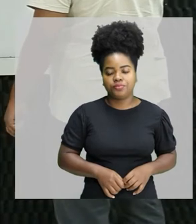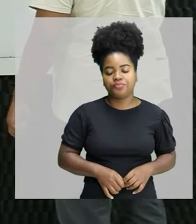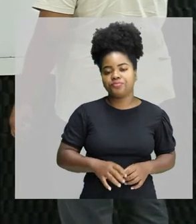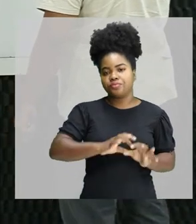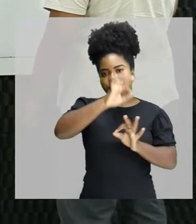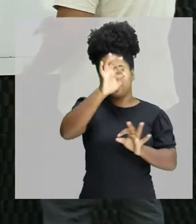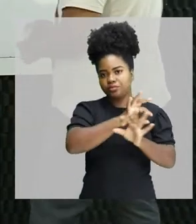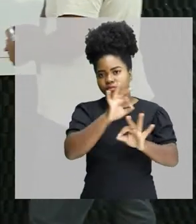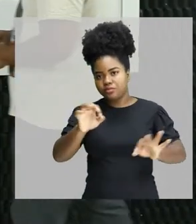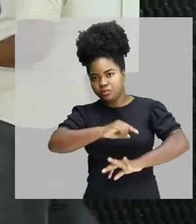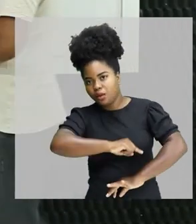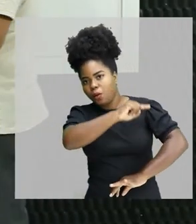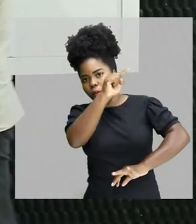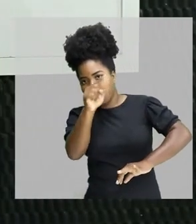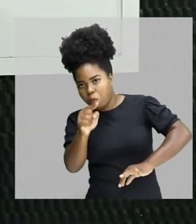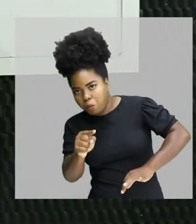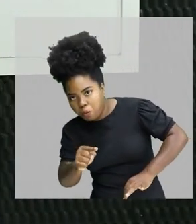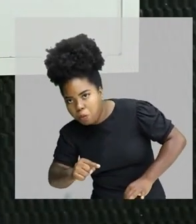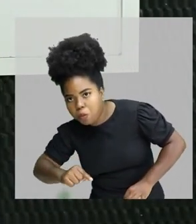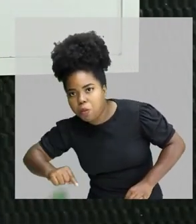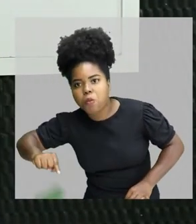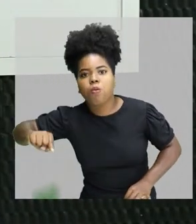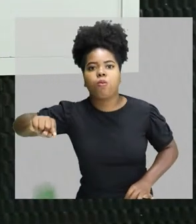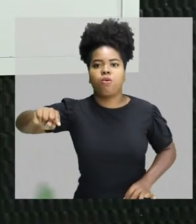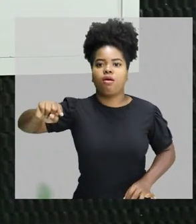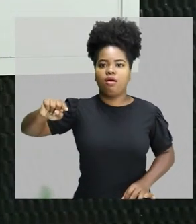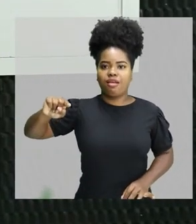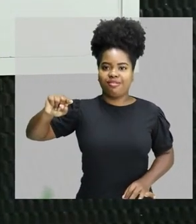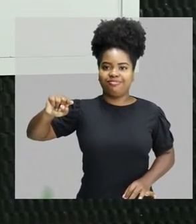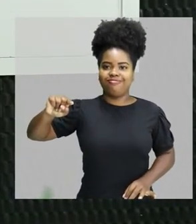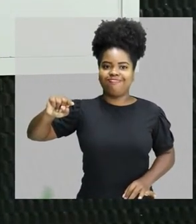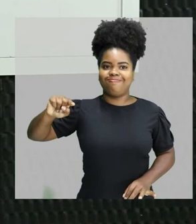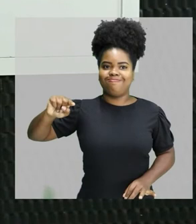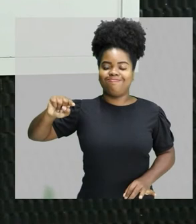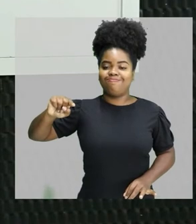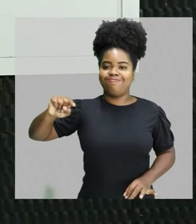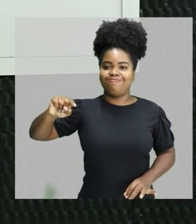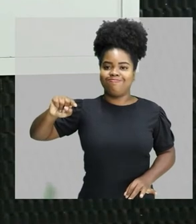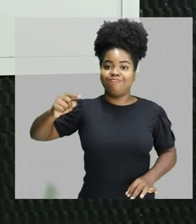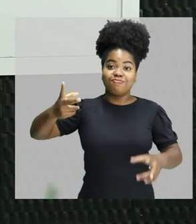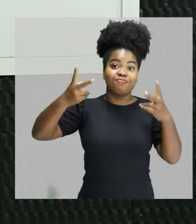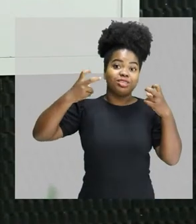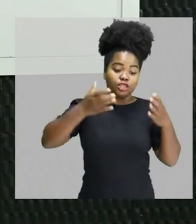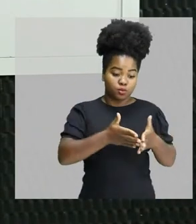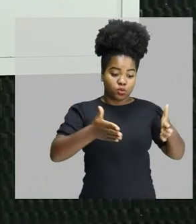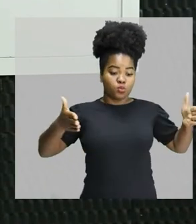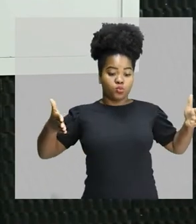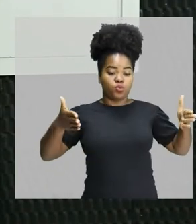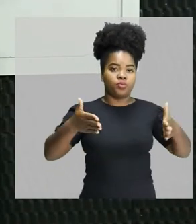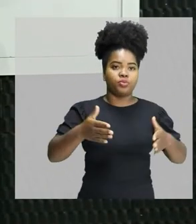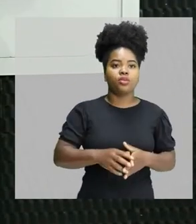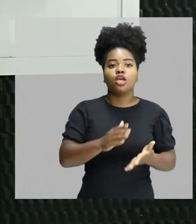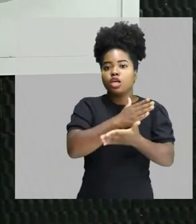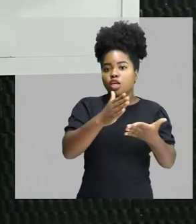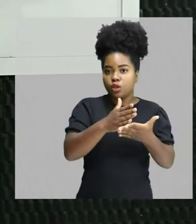Pronto. Tá aí. Então, esse é o comprimento de onda. Certo? Olha o tamanho da onda. Ele começa desse ponto, vai lá em